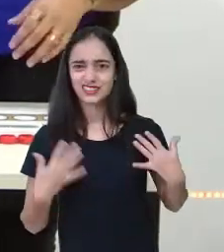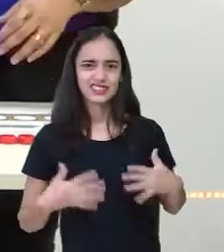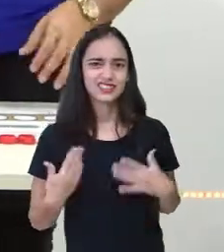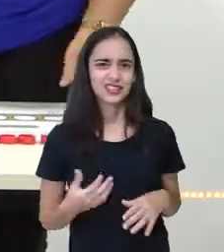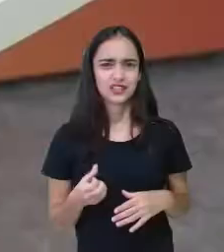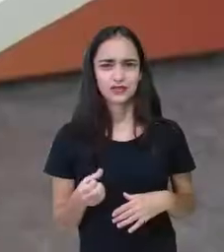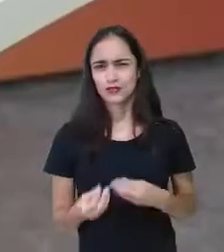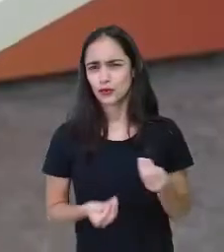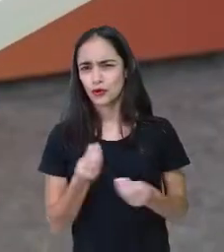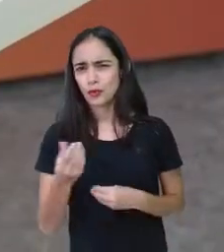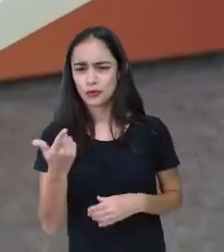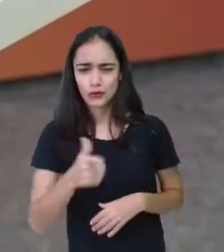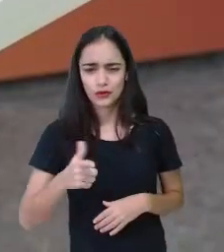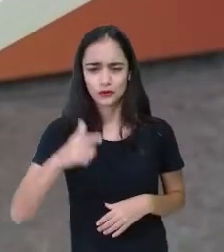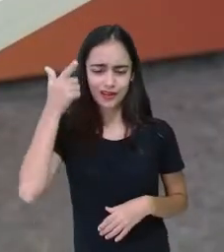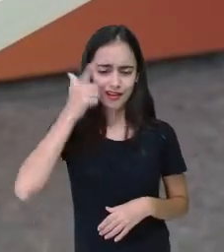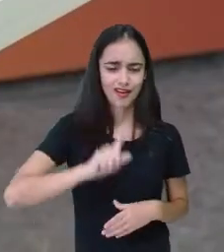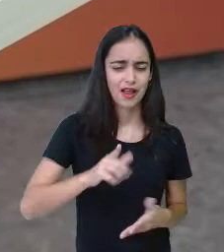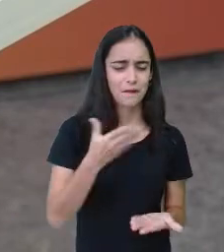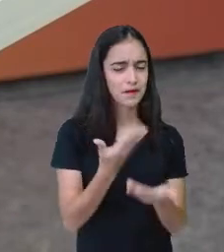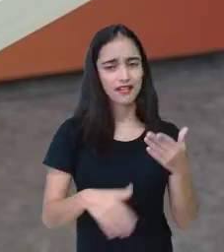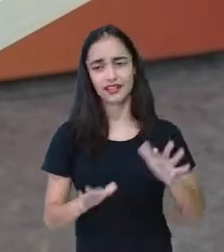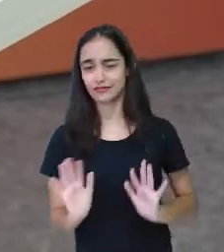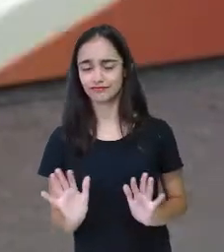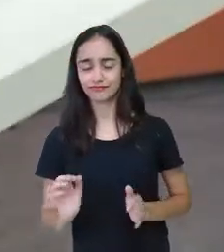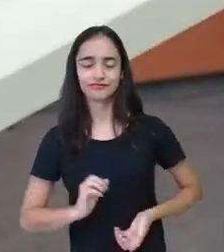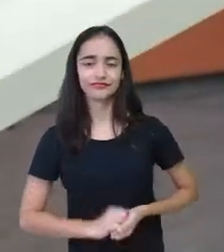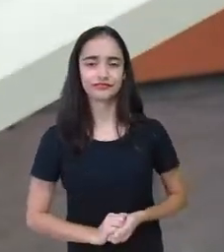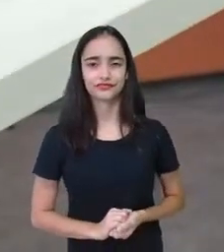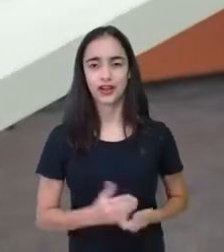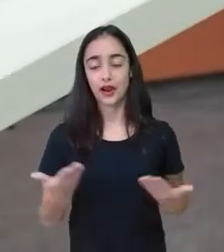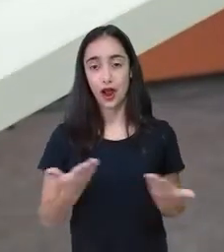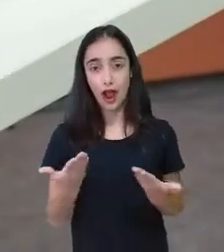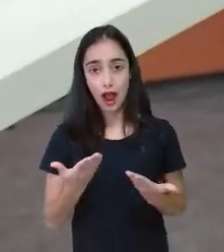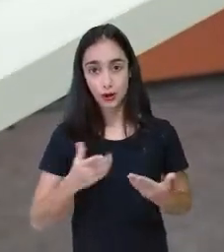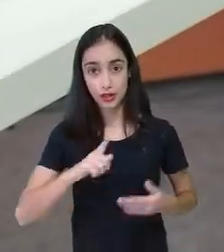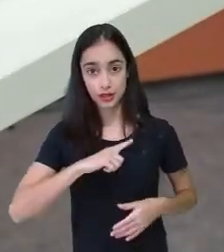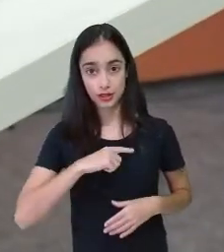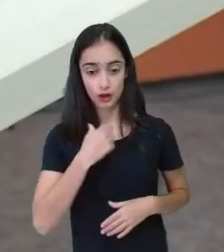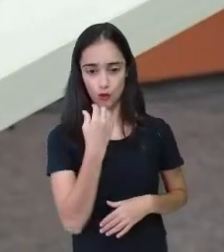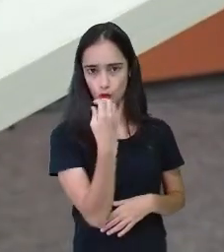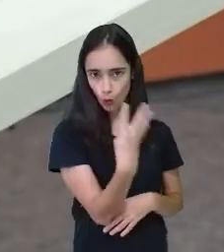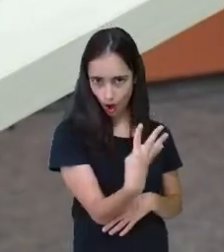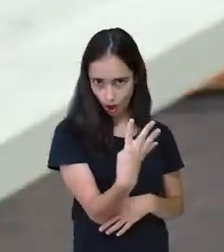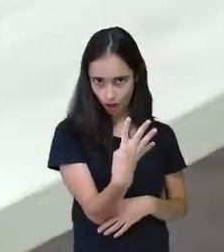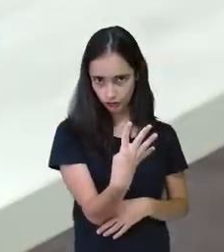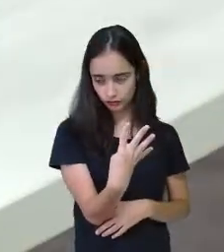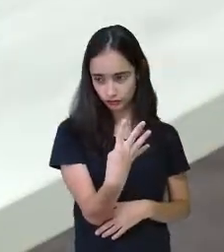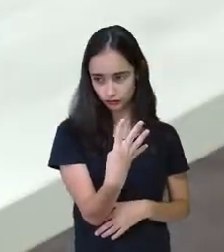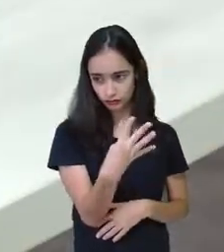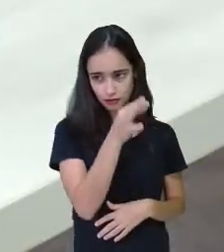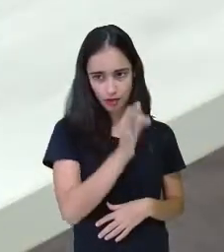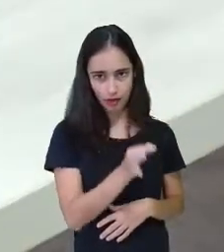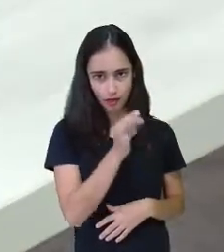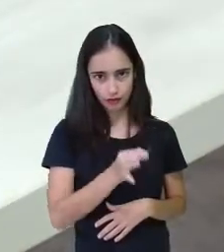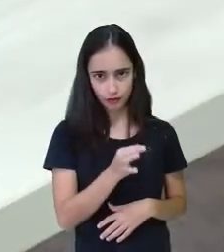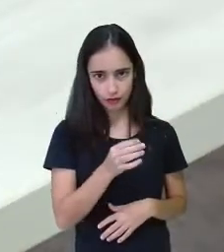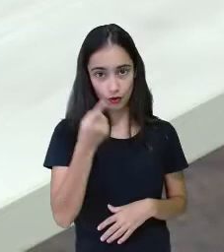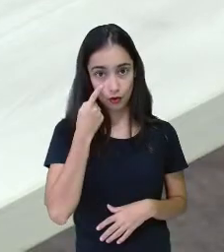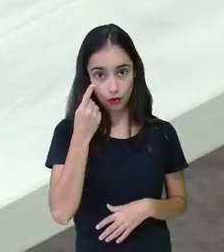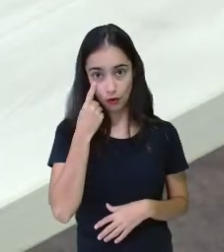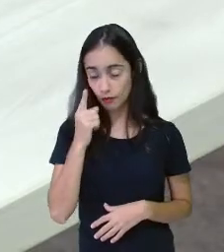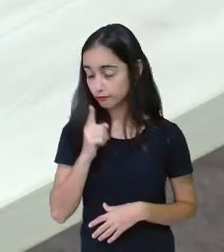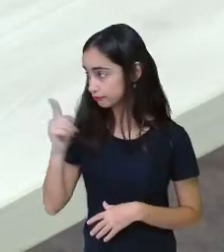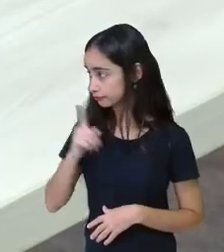tem ganhador, né? 4. E aí, 4 tampinhas, certo? 1,